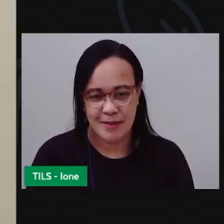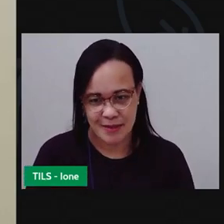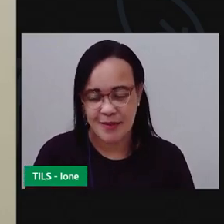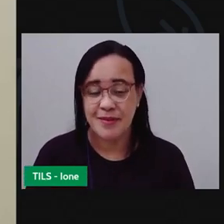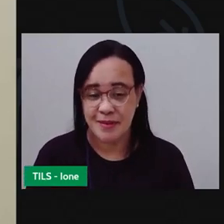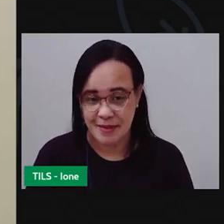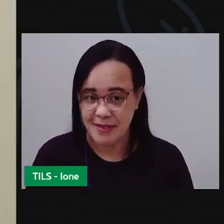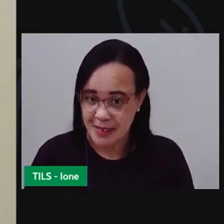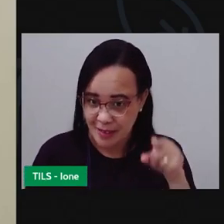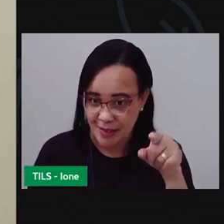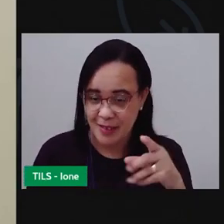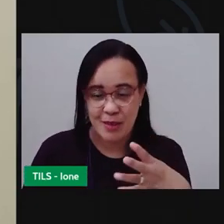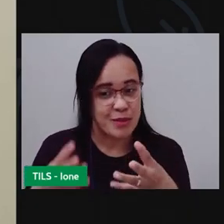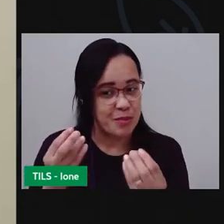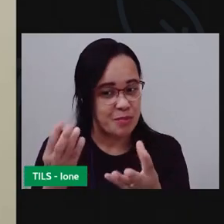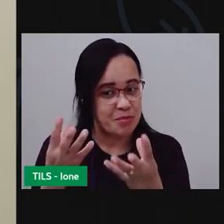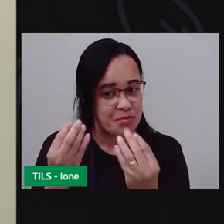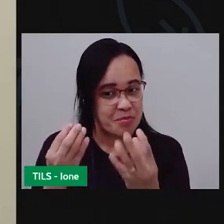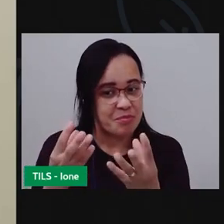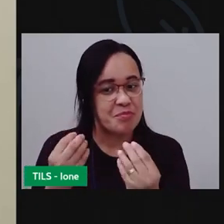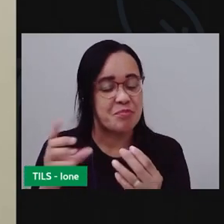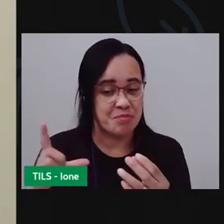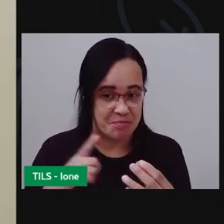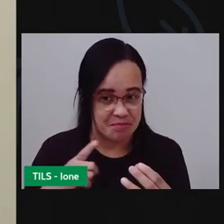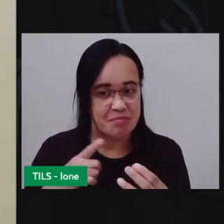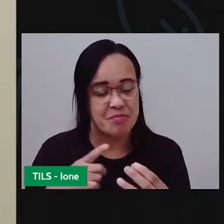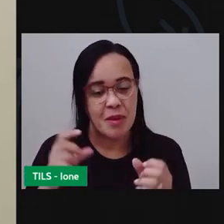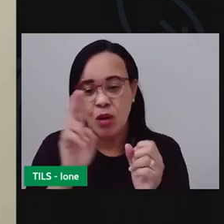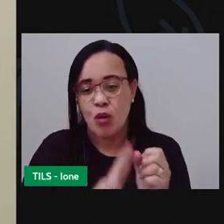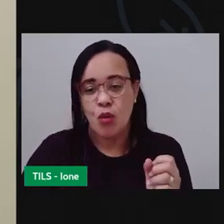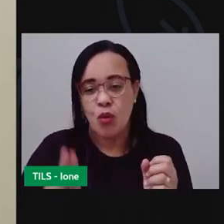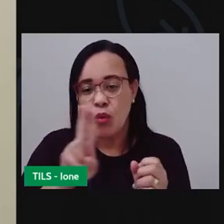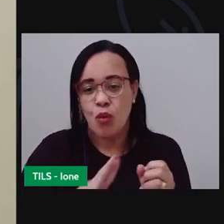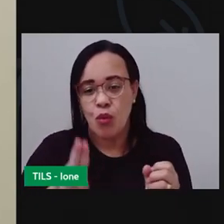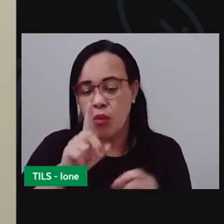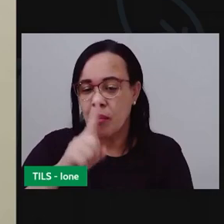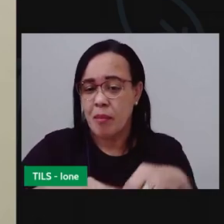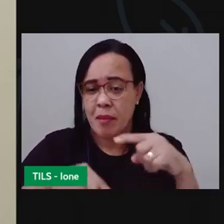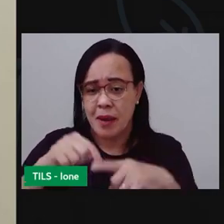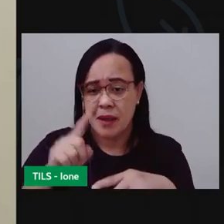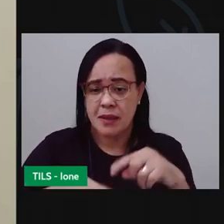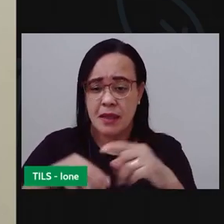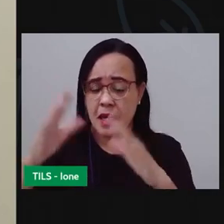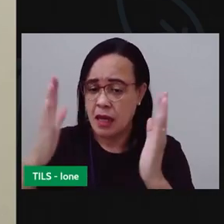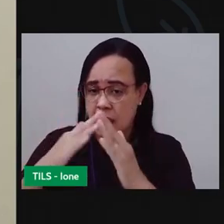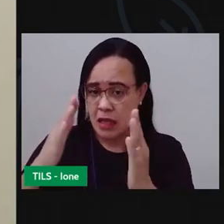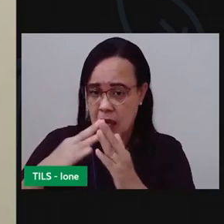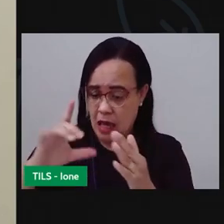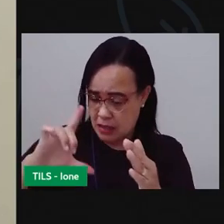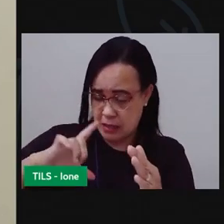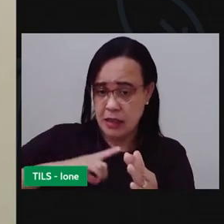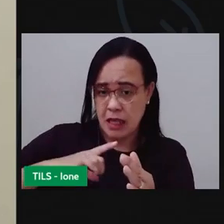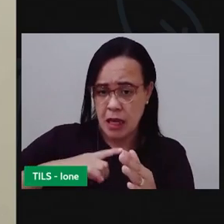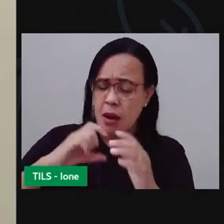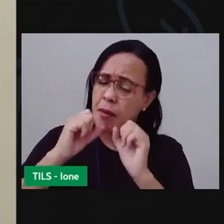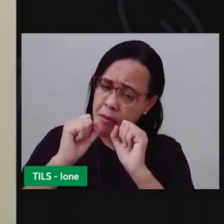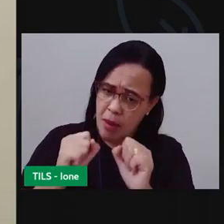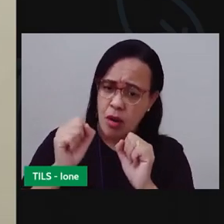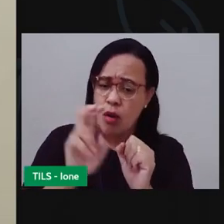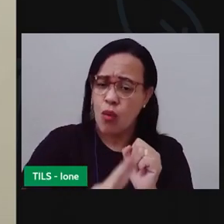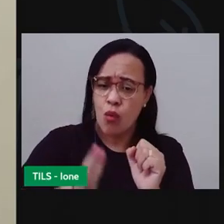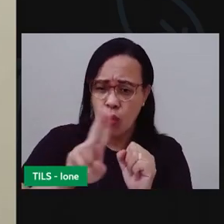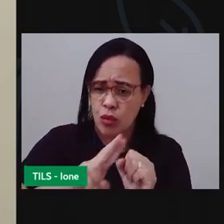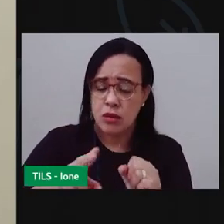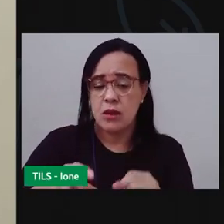repolho tá? você pode utilizar o material que tiver aí na sua casa pode ser casca de ovo